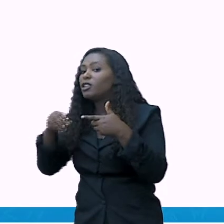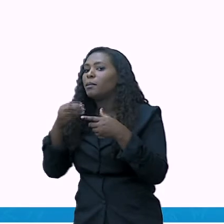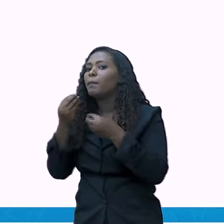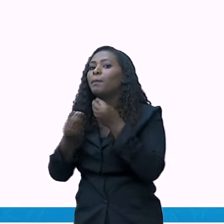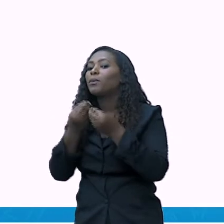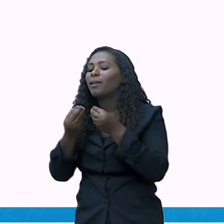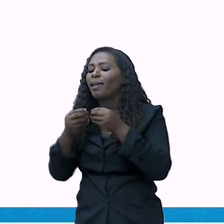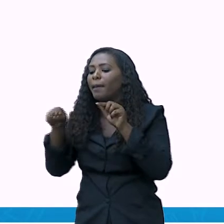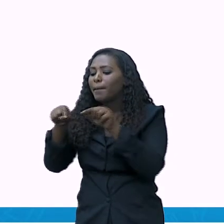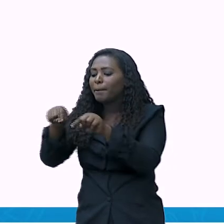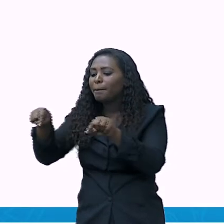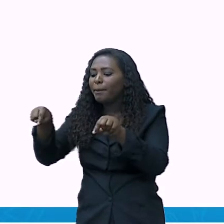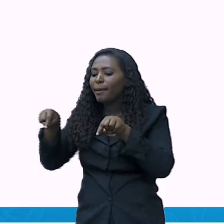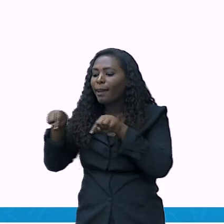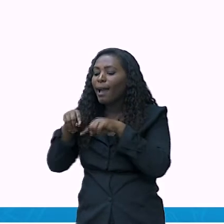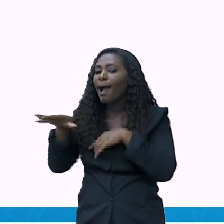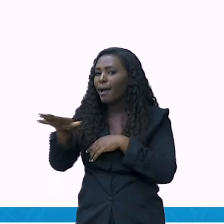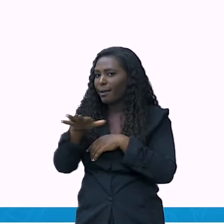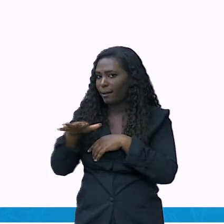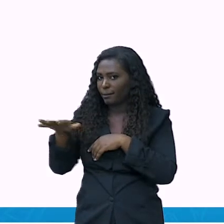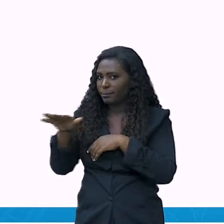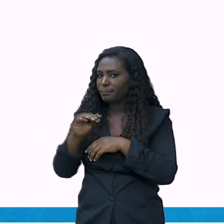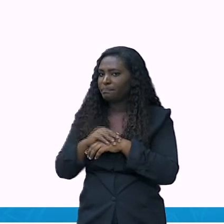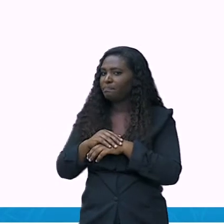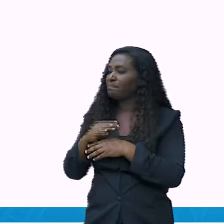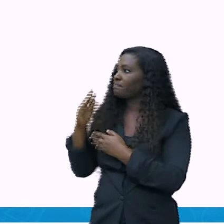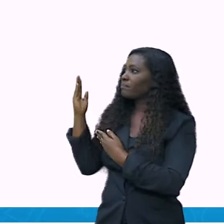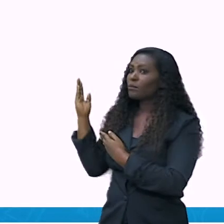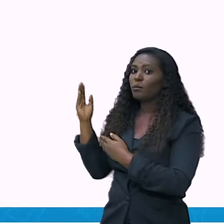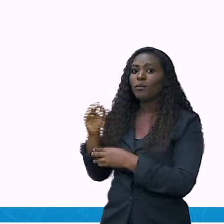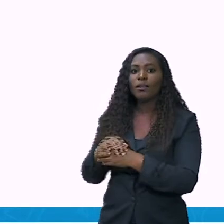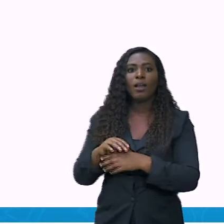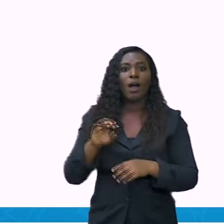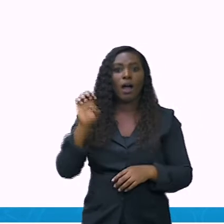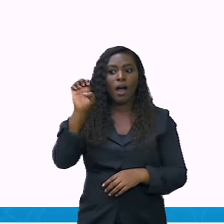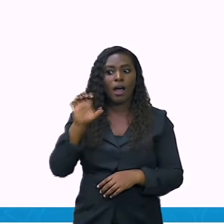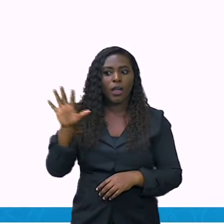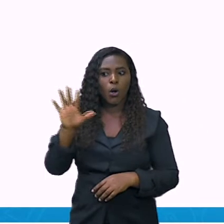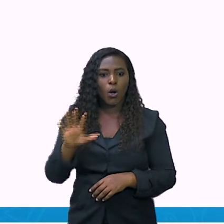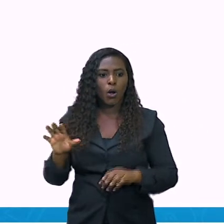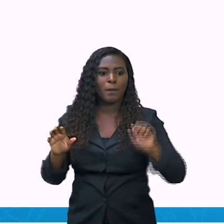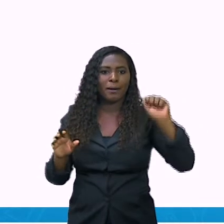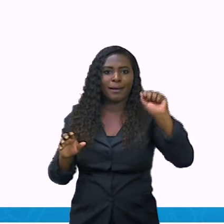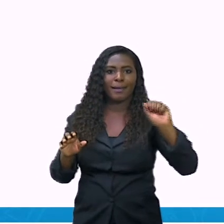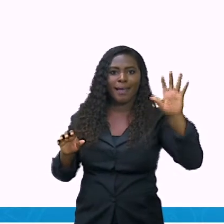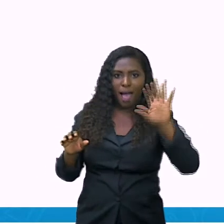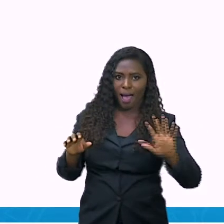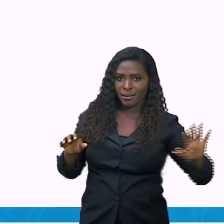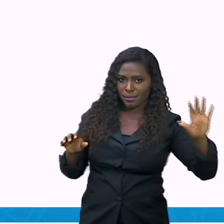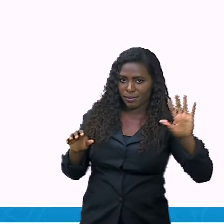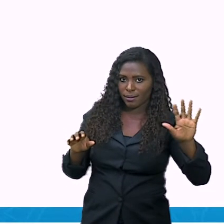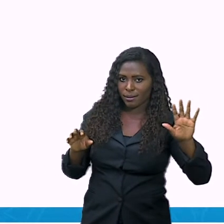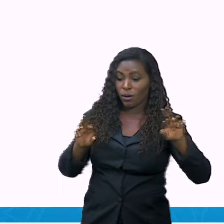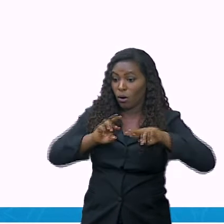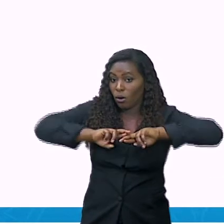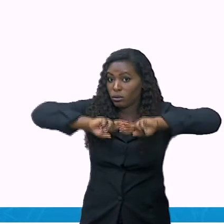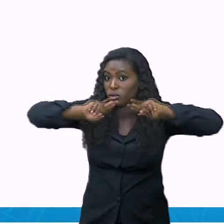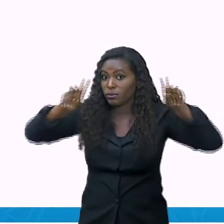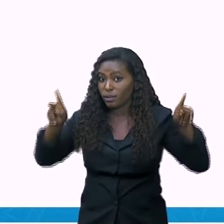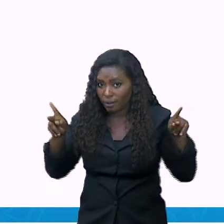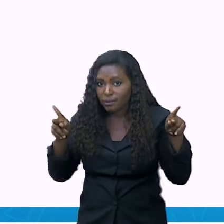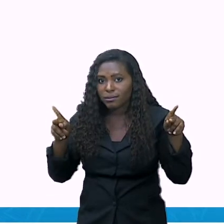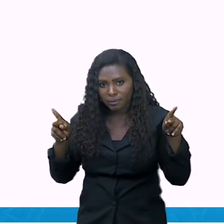está na Europa. Essa aqui que é a parte da Ásia. Então nós temos o quê? Uma diferença